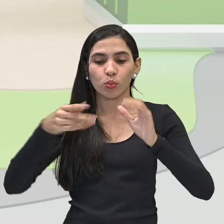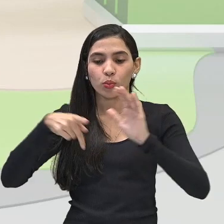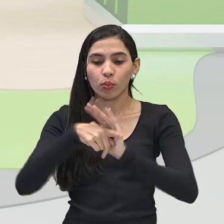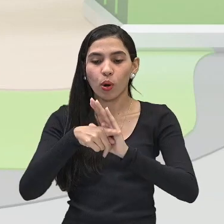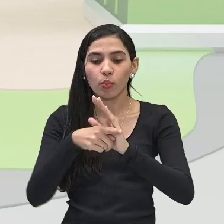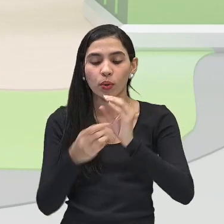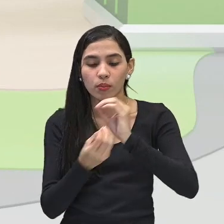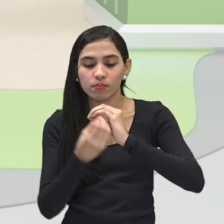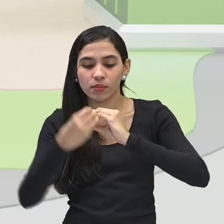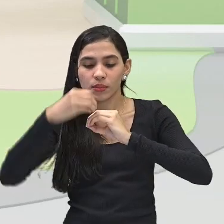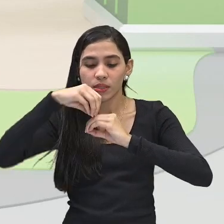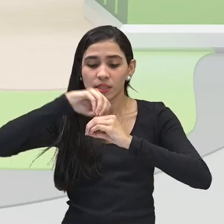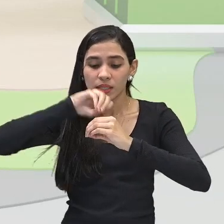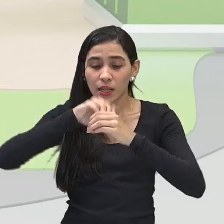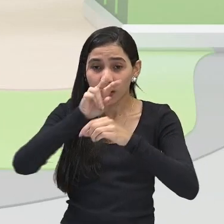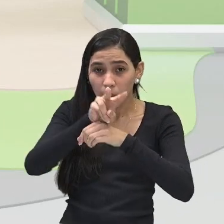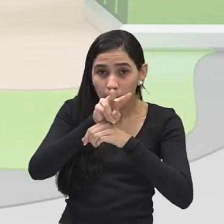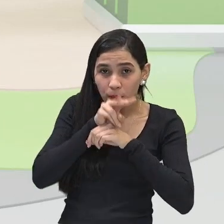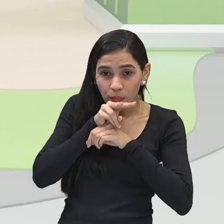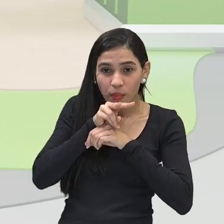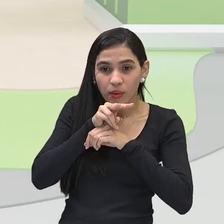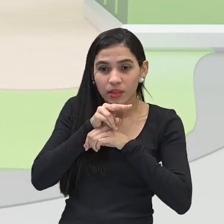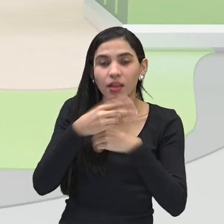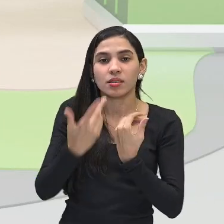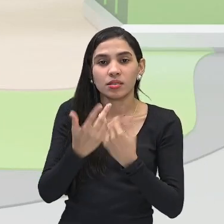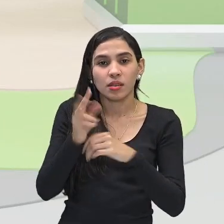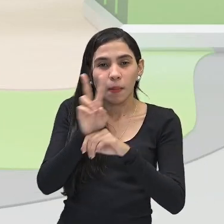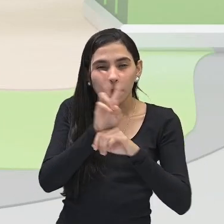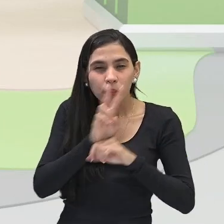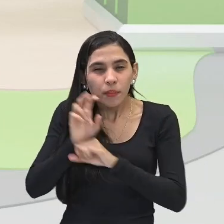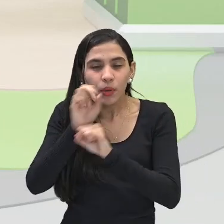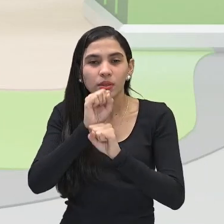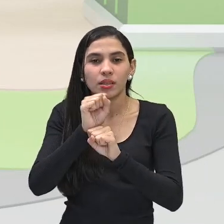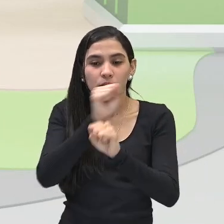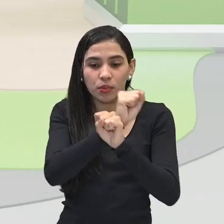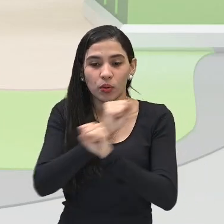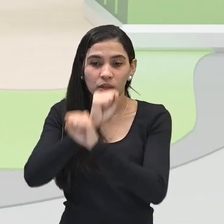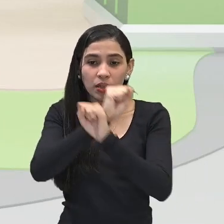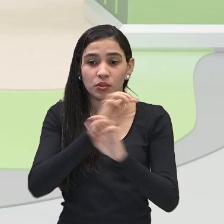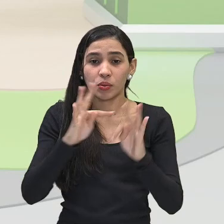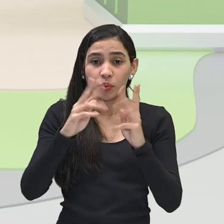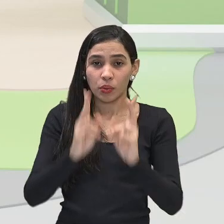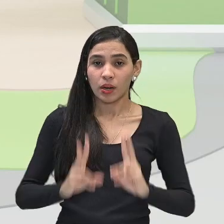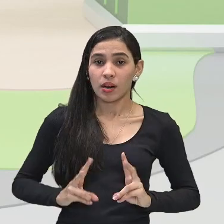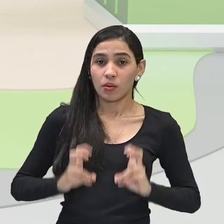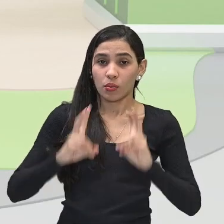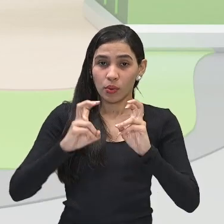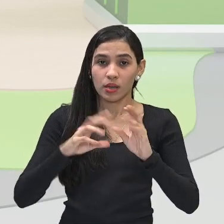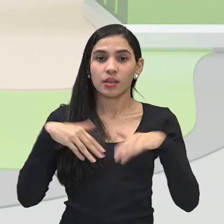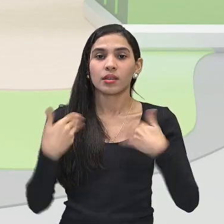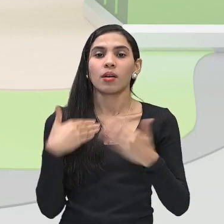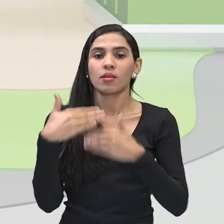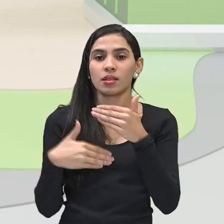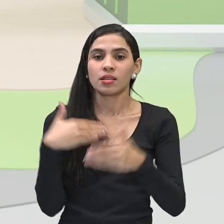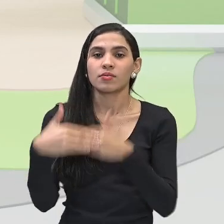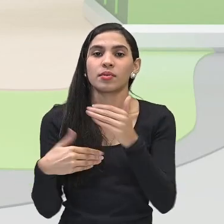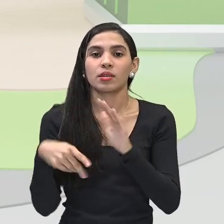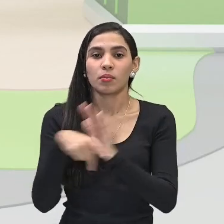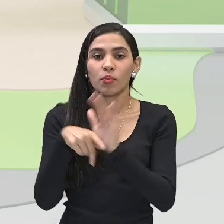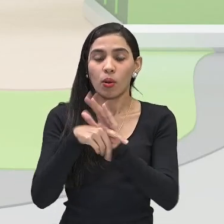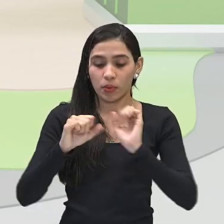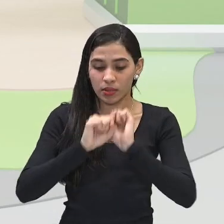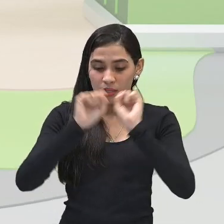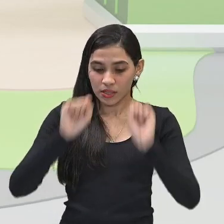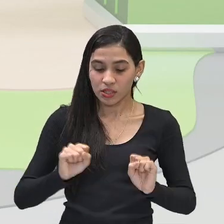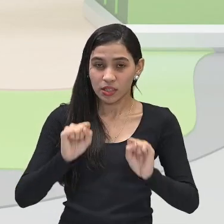protegem de doenças. Então, tanto o desenvolvimento do sistema imunológico de forma